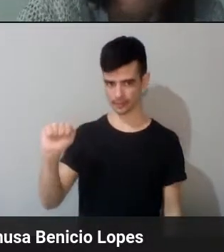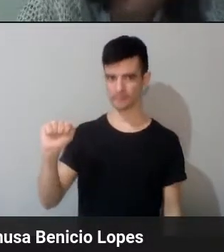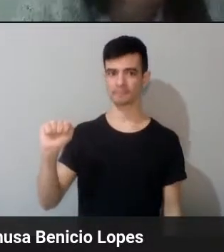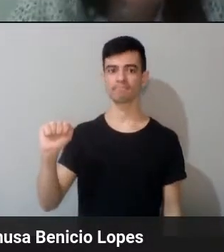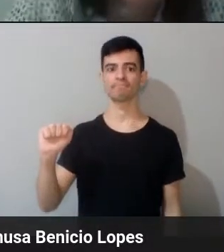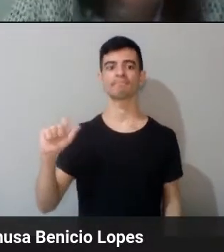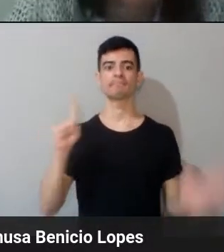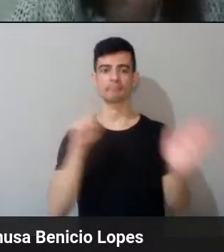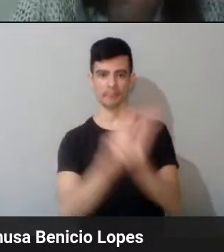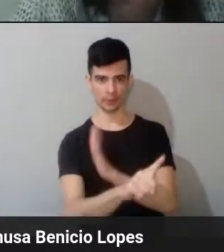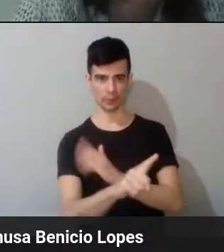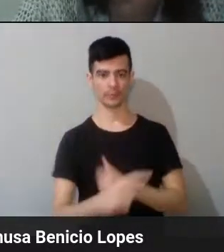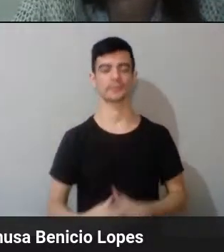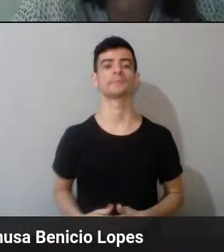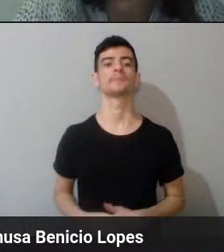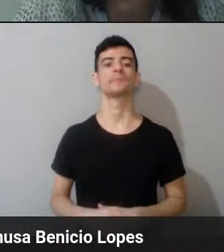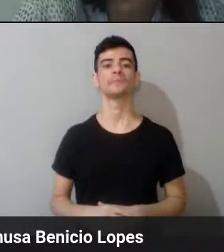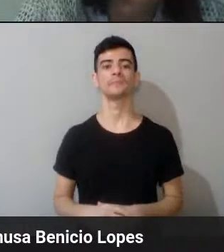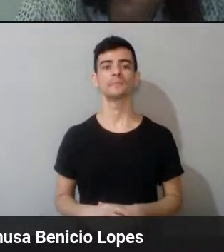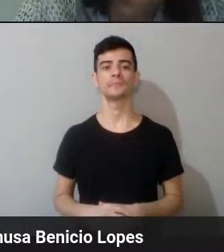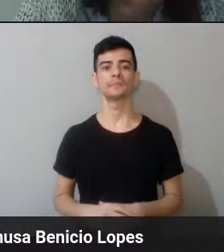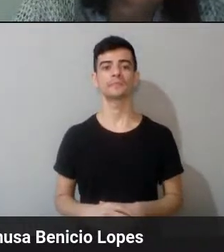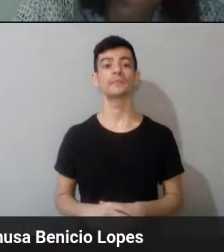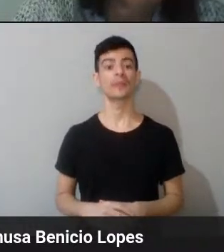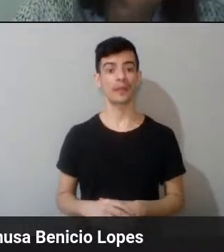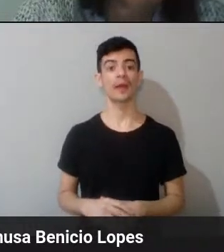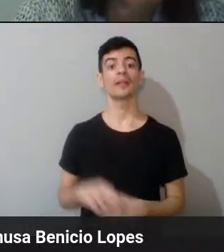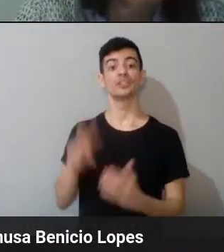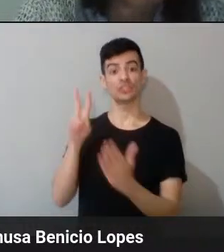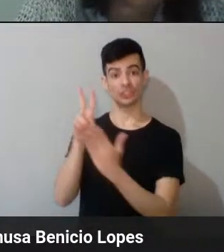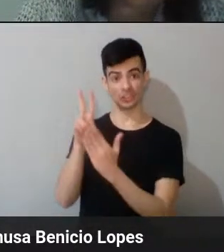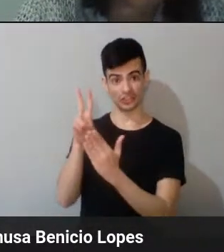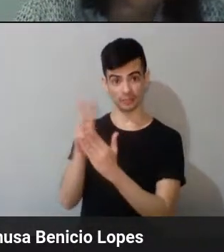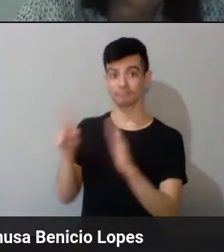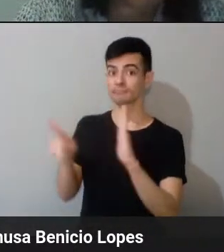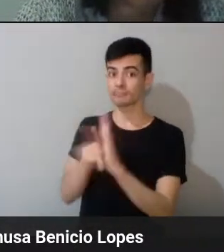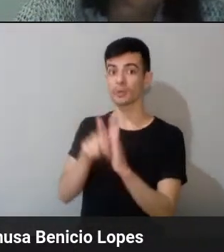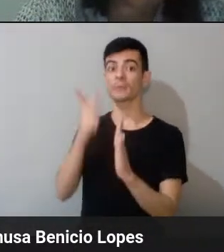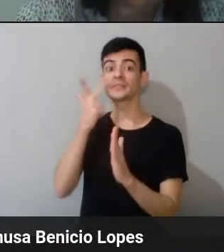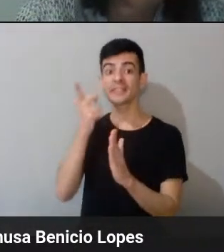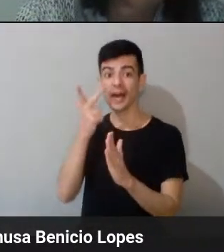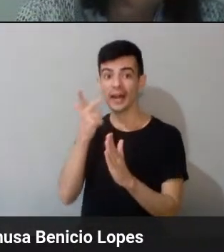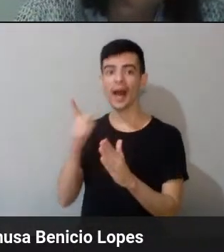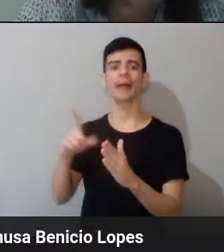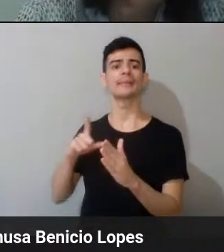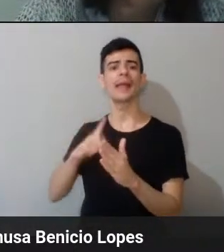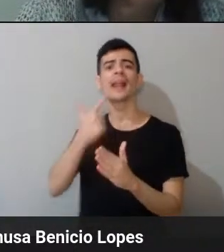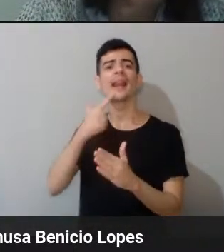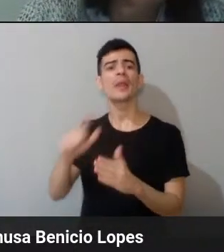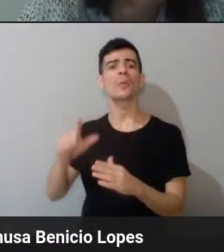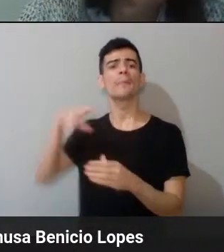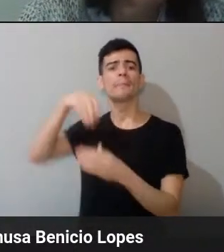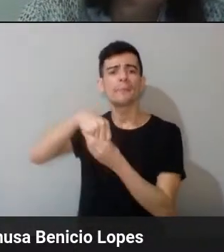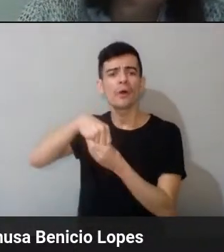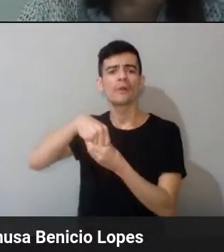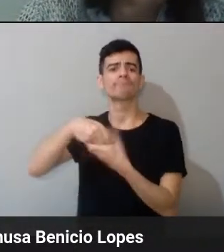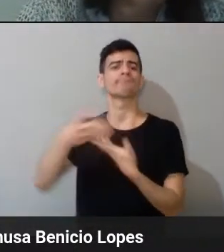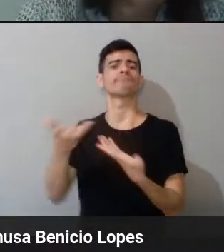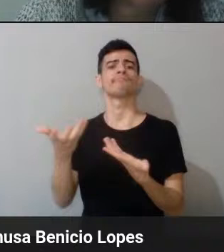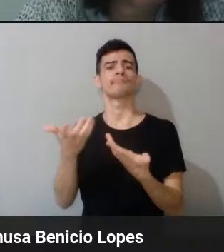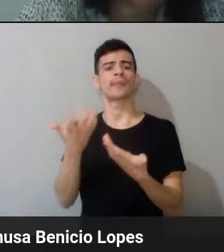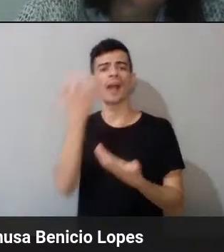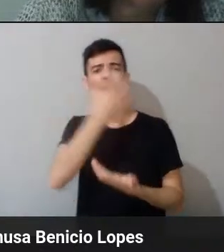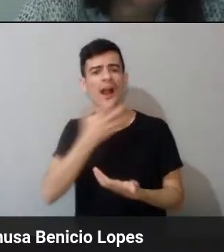serrarense trazer a sua língua nativa nos cânticos, nas palavras, no corpo, nas narrativas, podemos